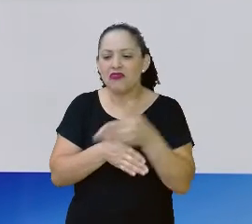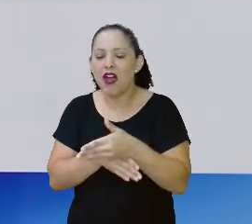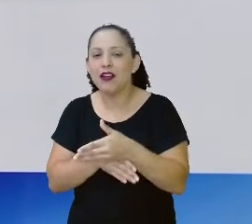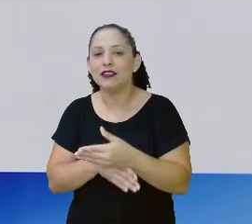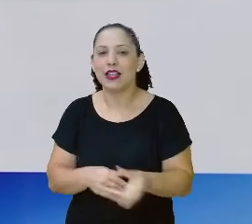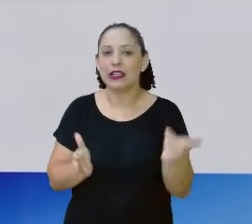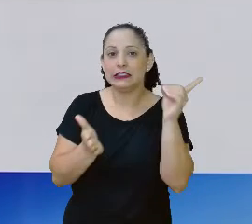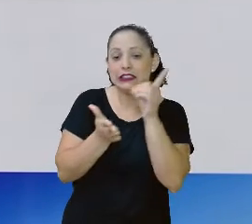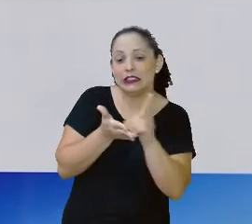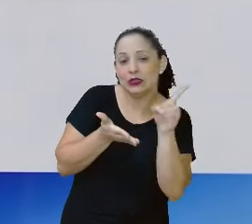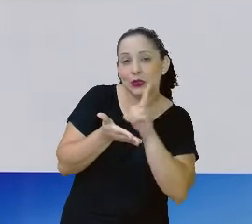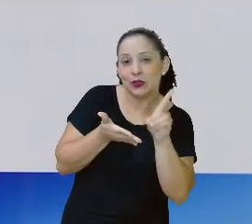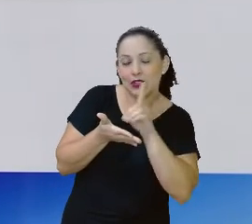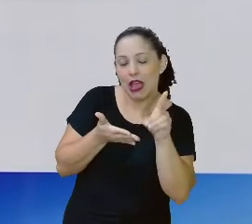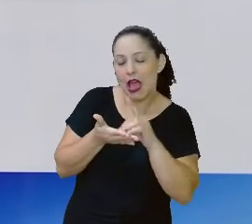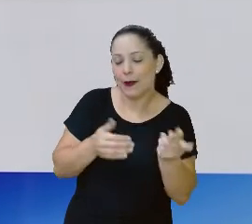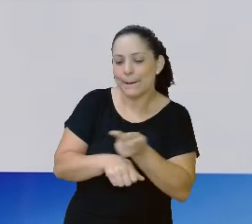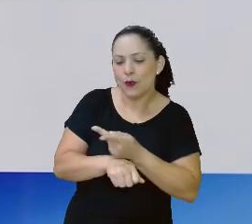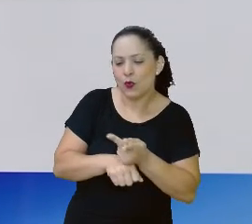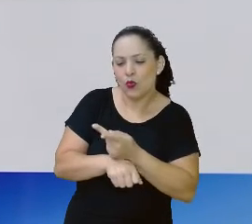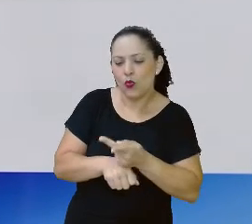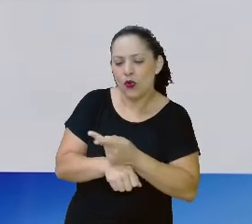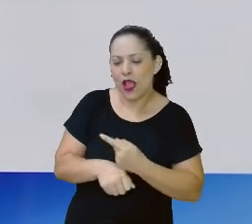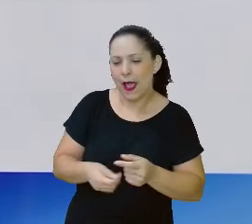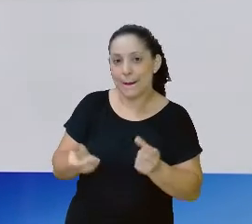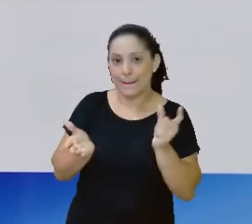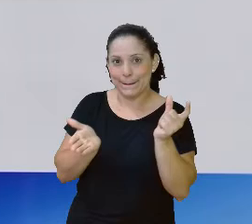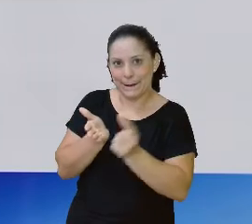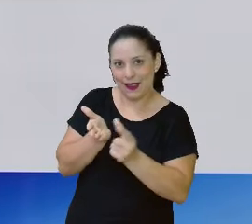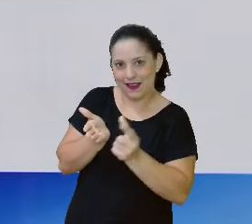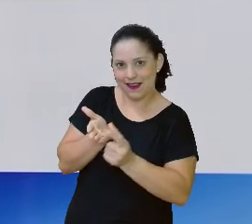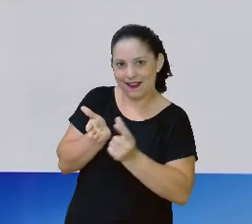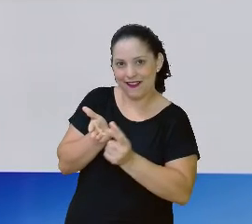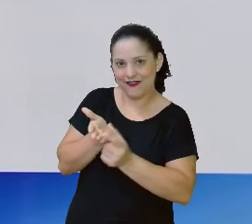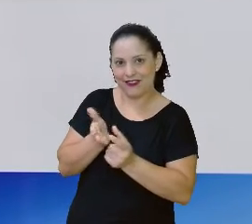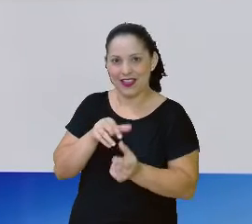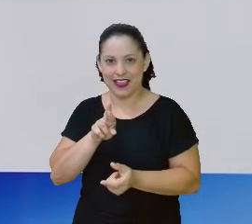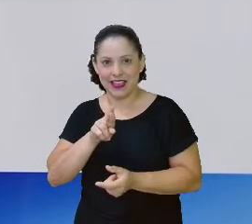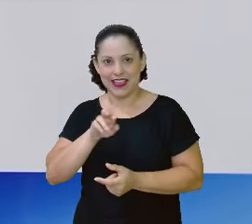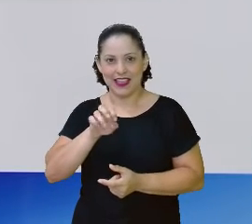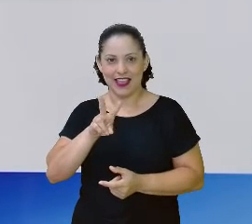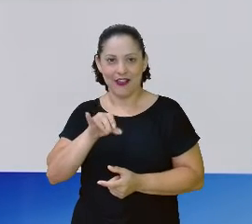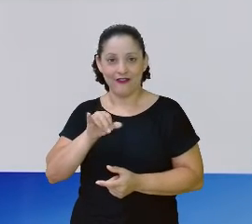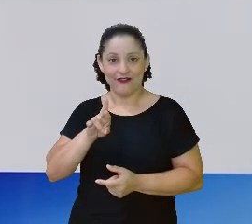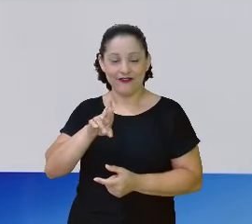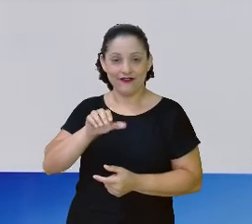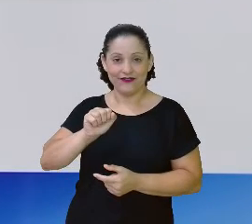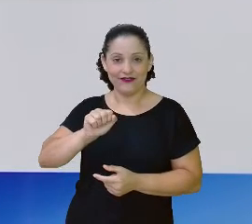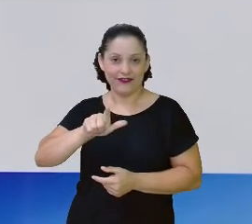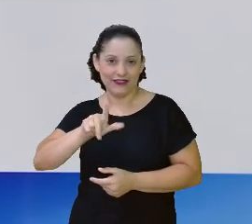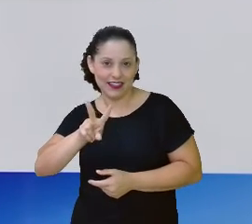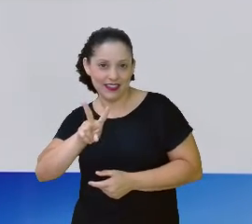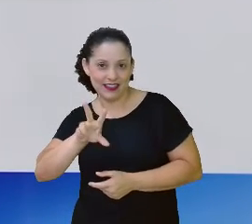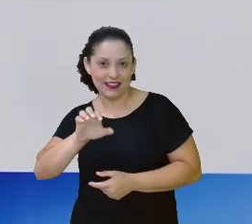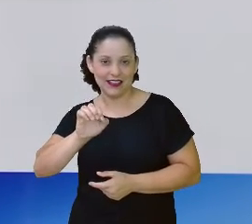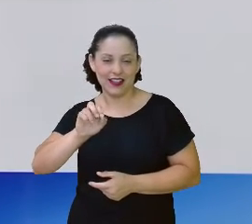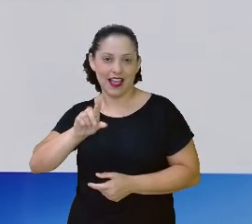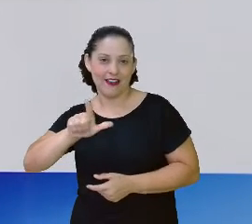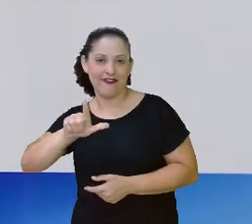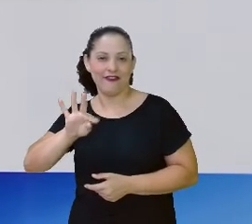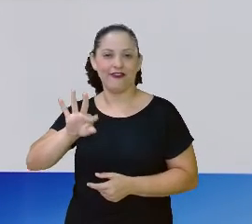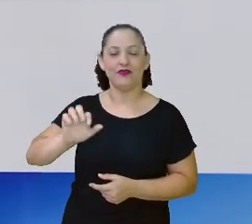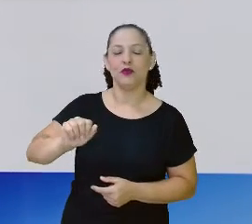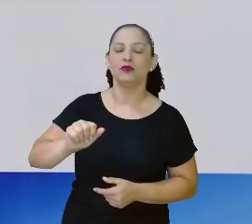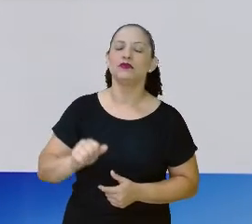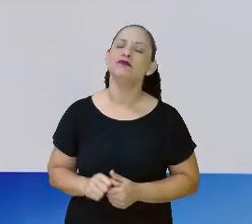o dicionário e vai procurar a palavra reviravolta. Professora, eu até gostaria, mas eu